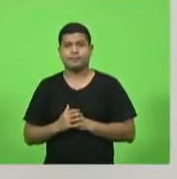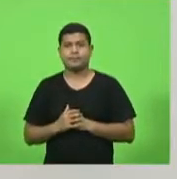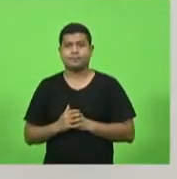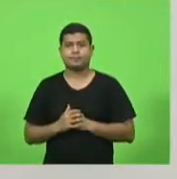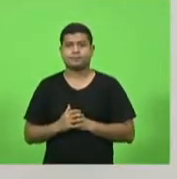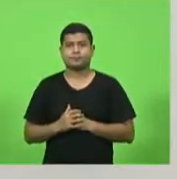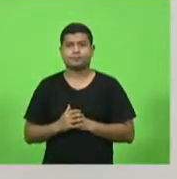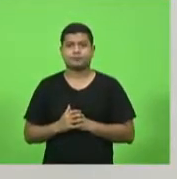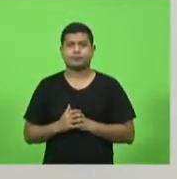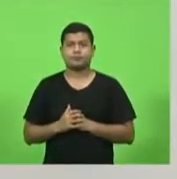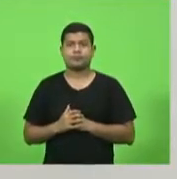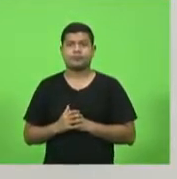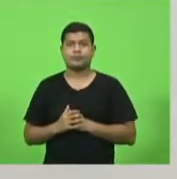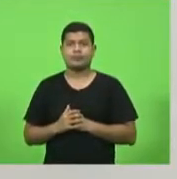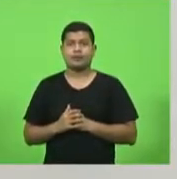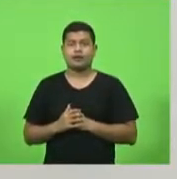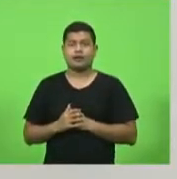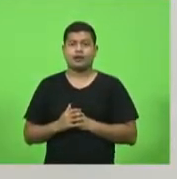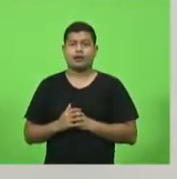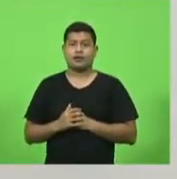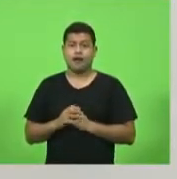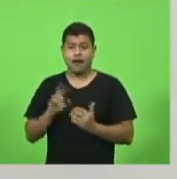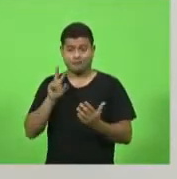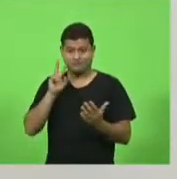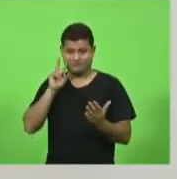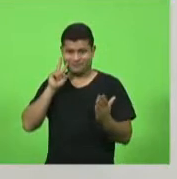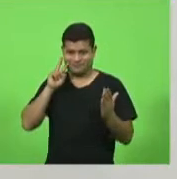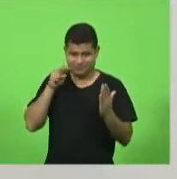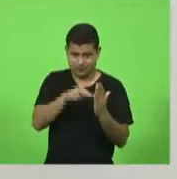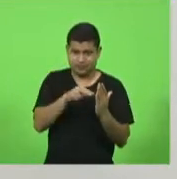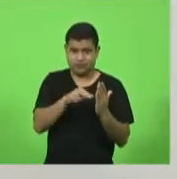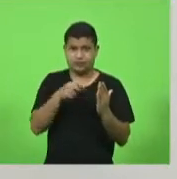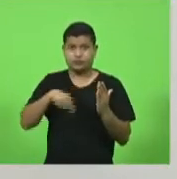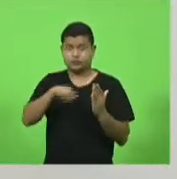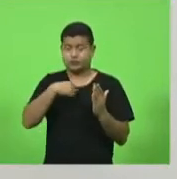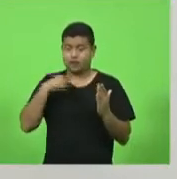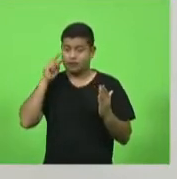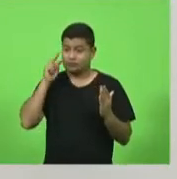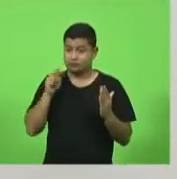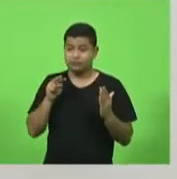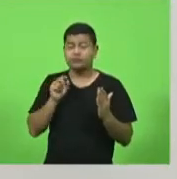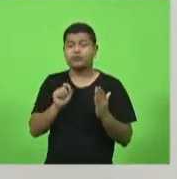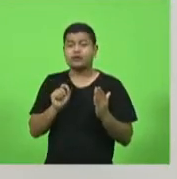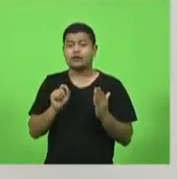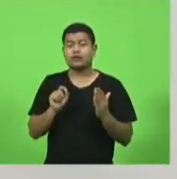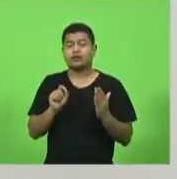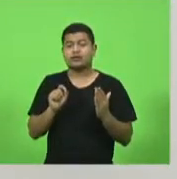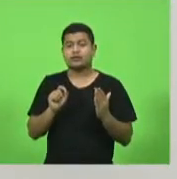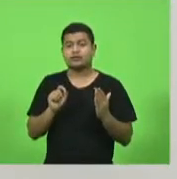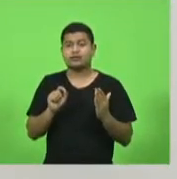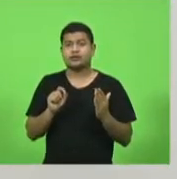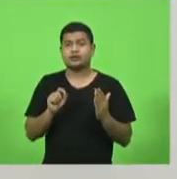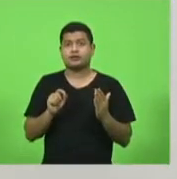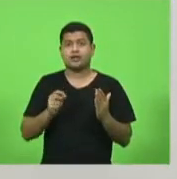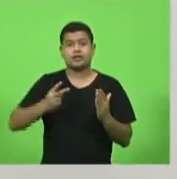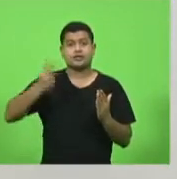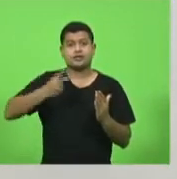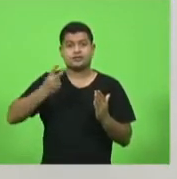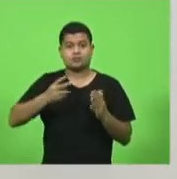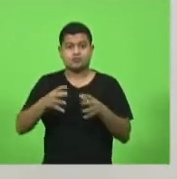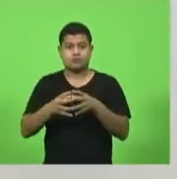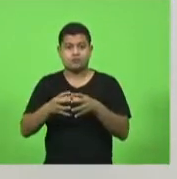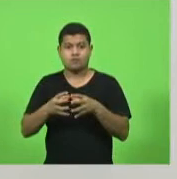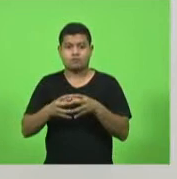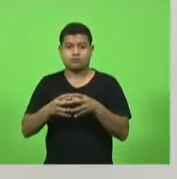Olhando ali de perto, nós estamos olhando o segundo batalhão